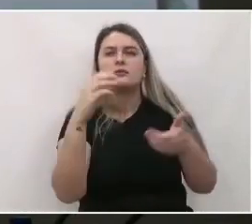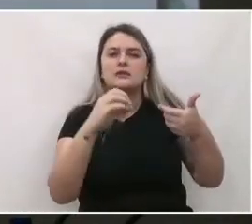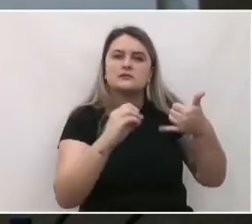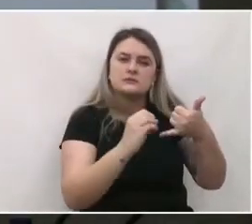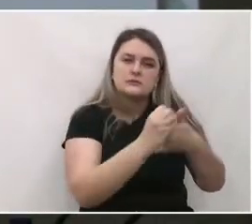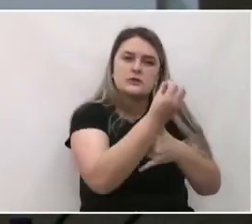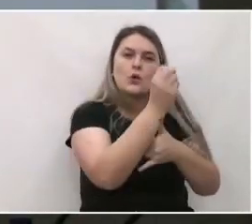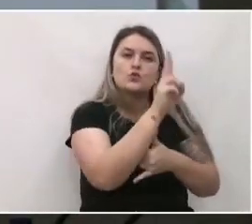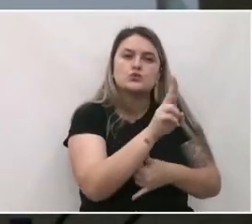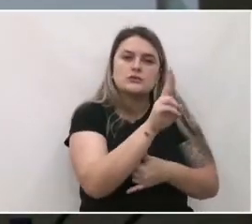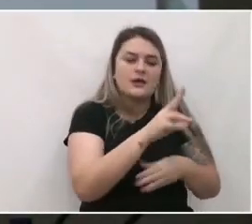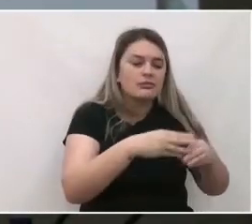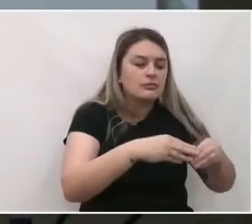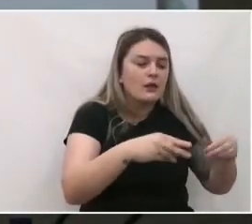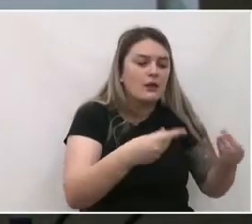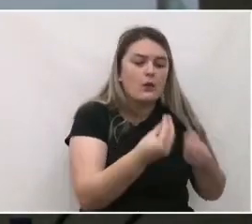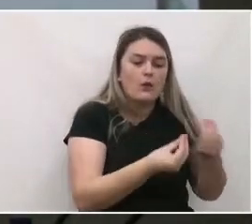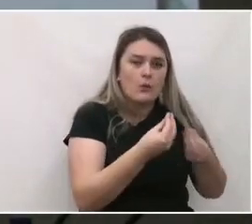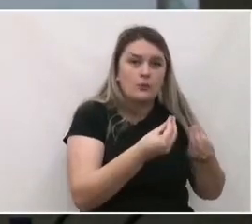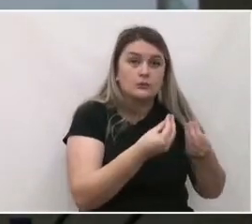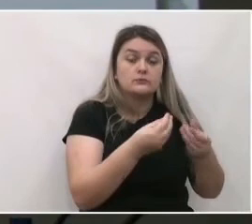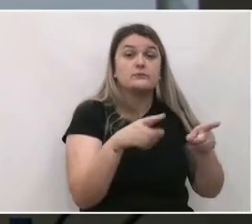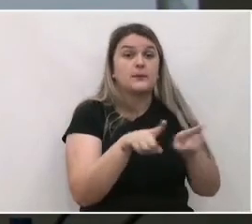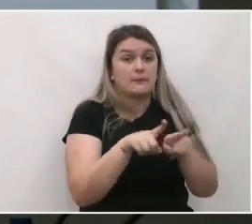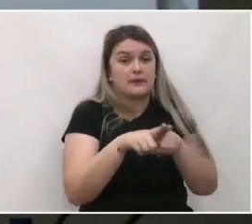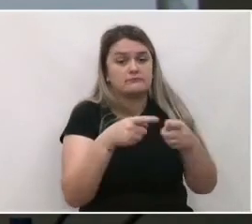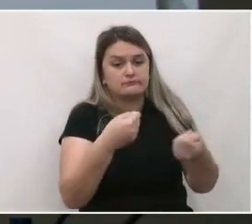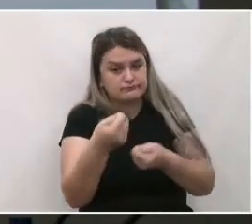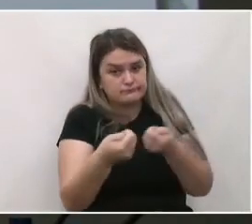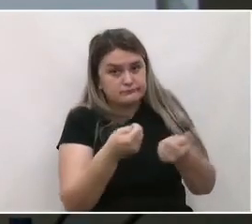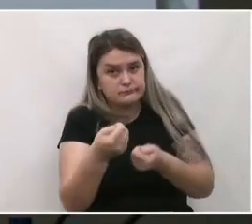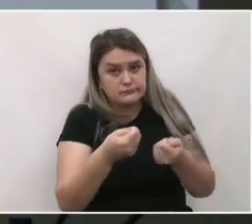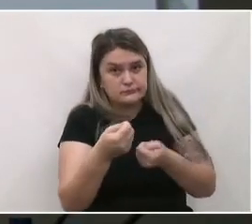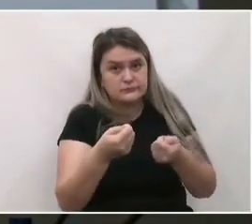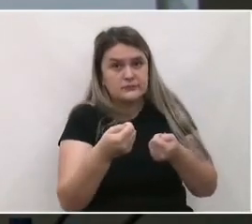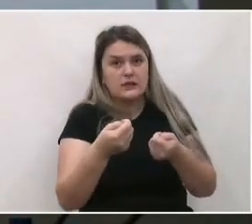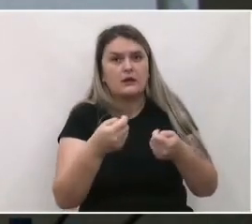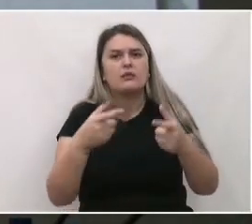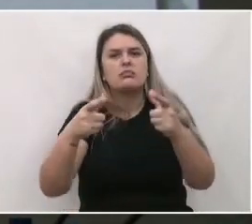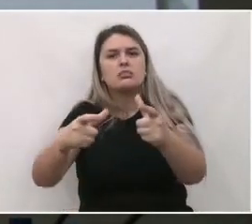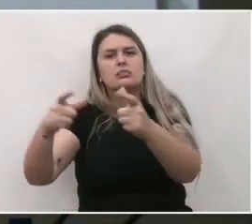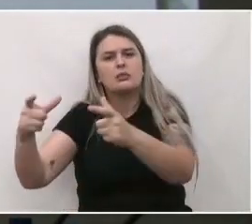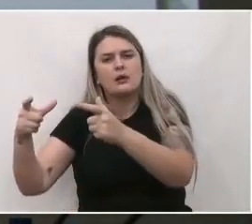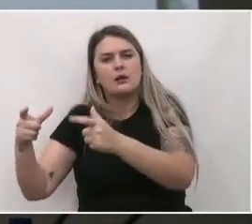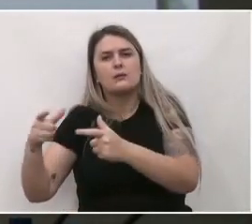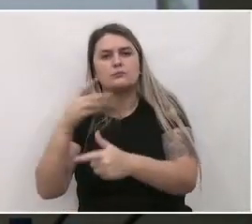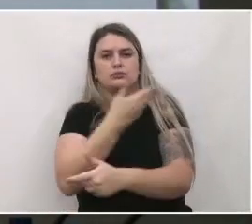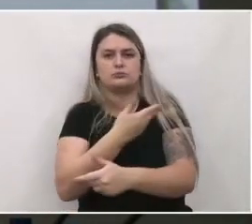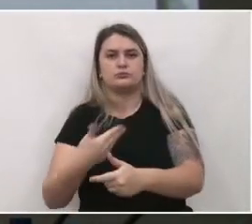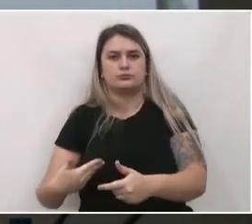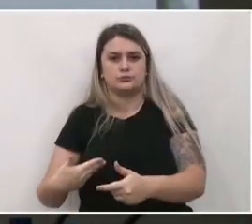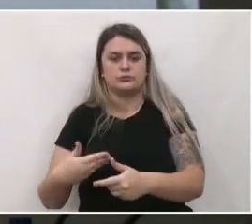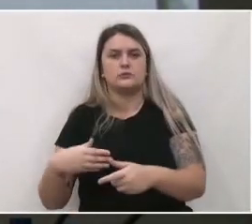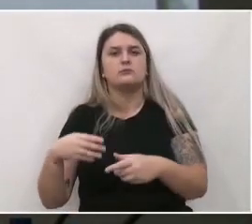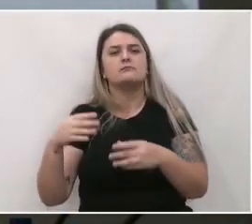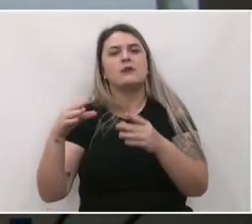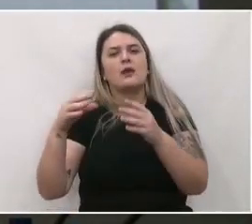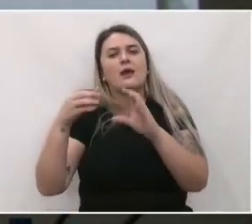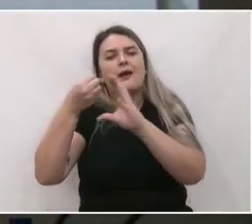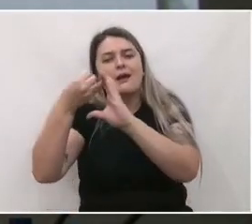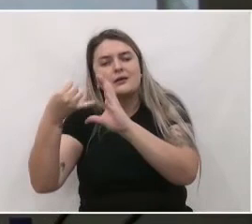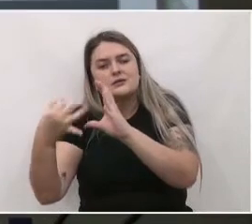ocupação do solo, econômicos, a infraestrutura e os serviços públicos, os aspectos sociais,